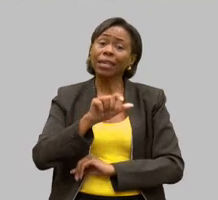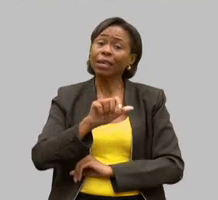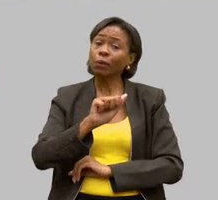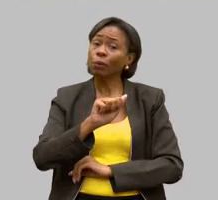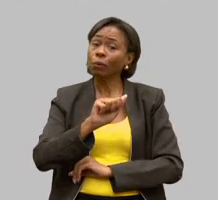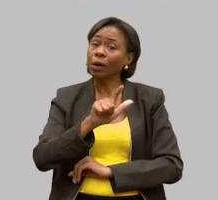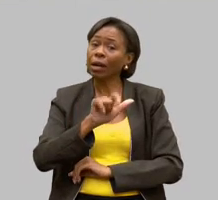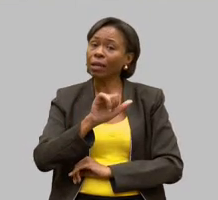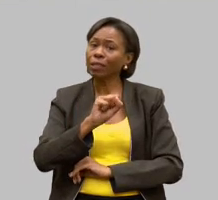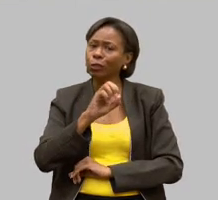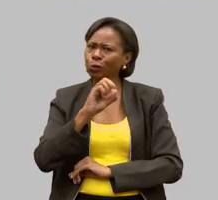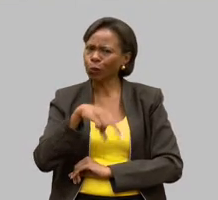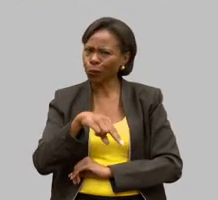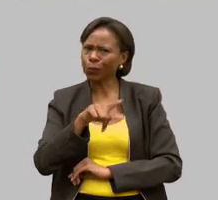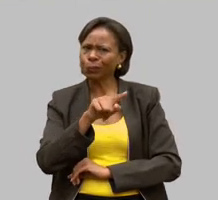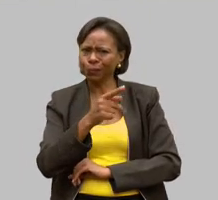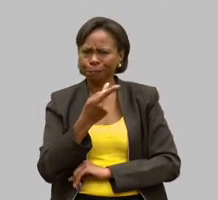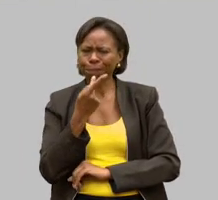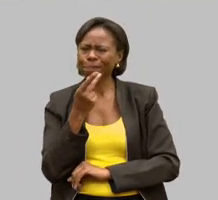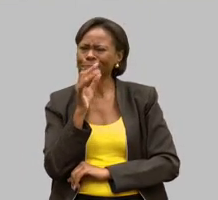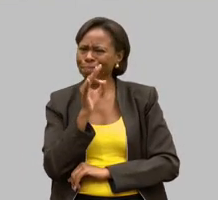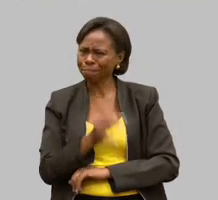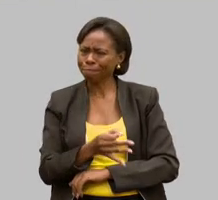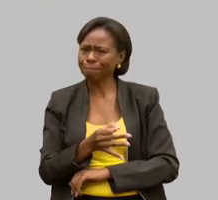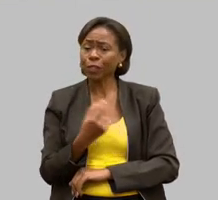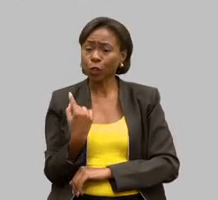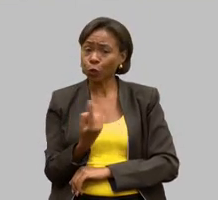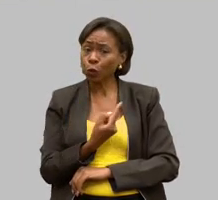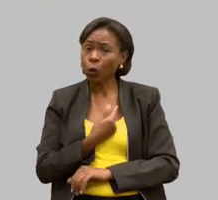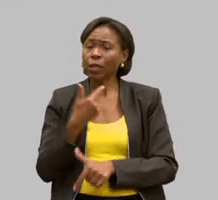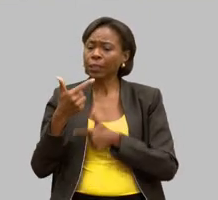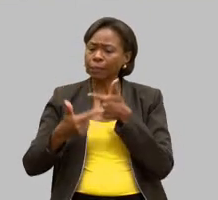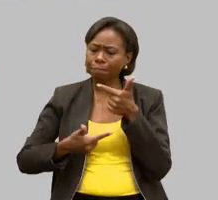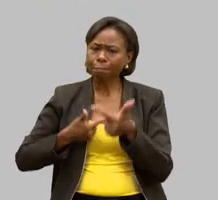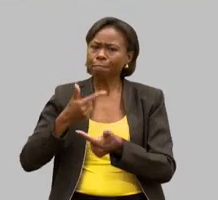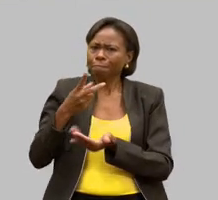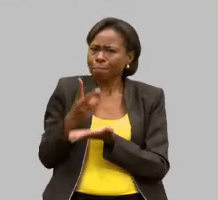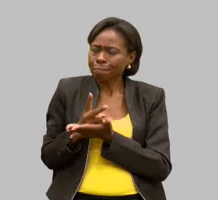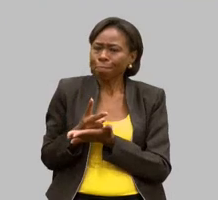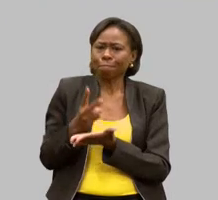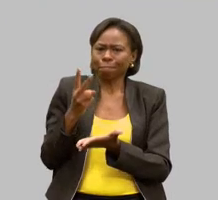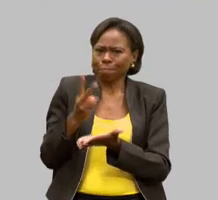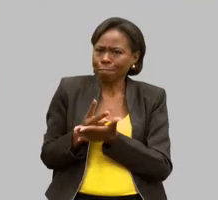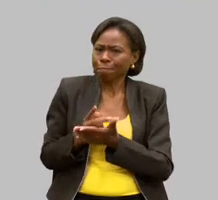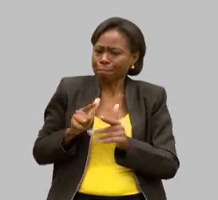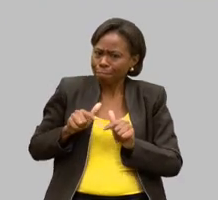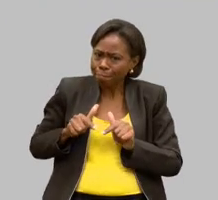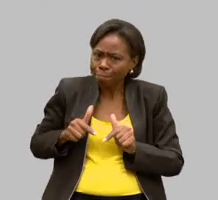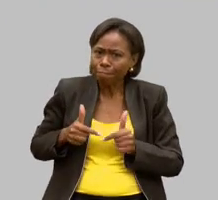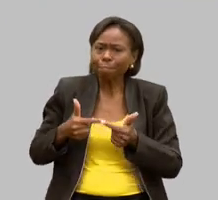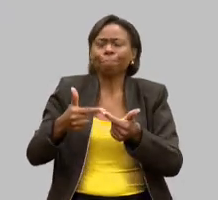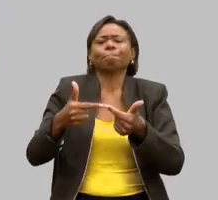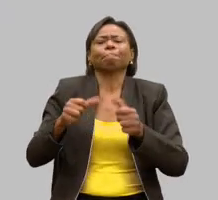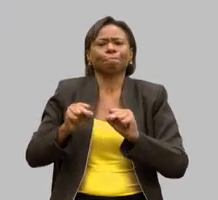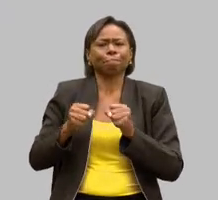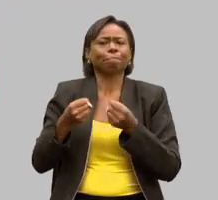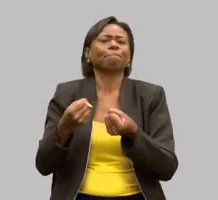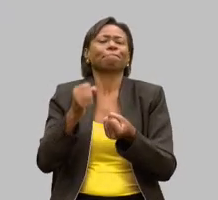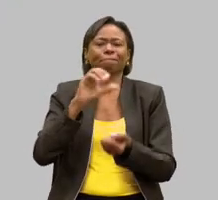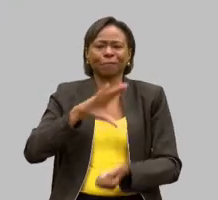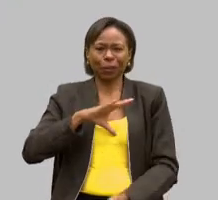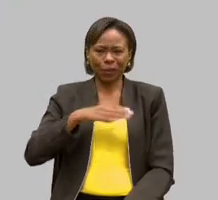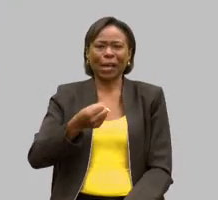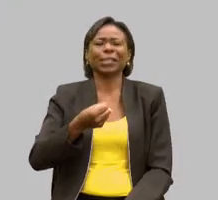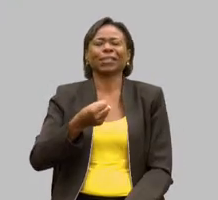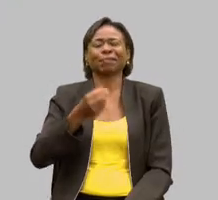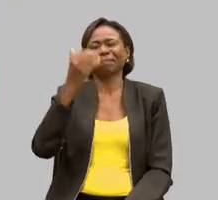para que nossa causa continue e com força força maior e coragem obrigada